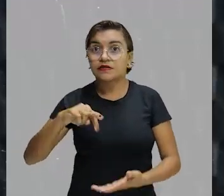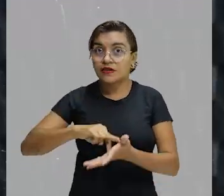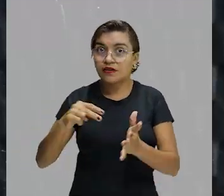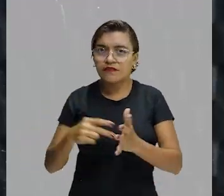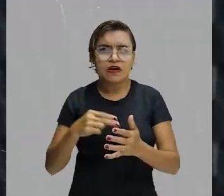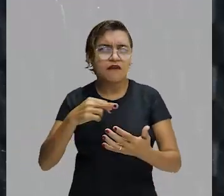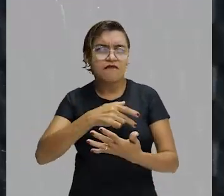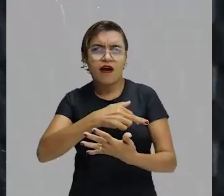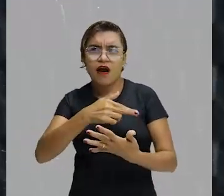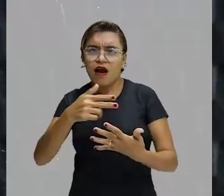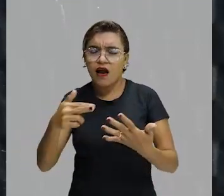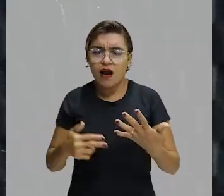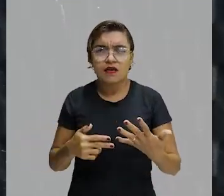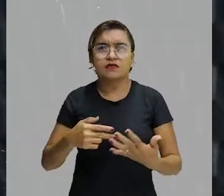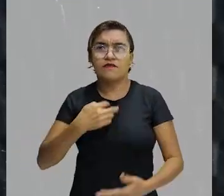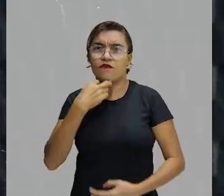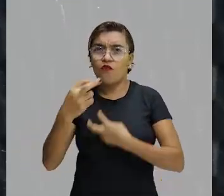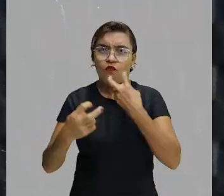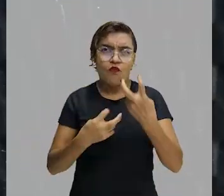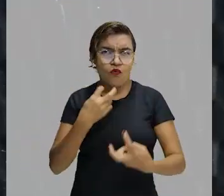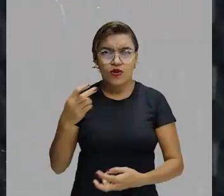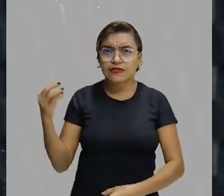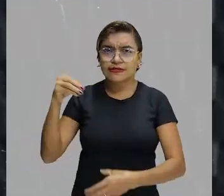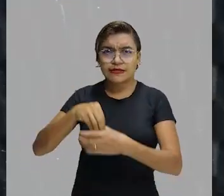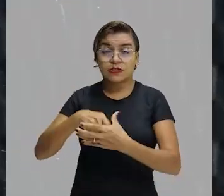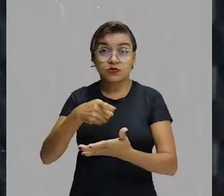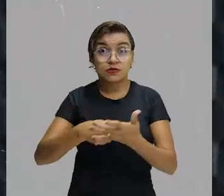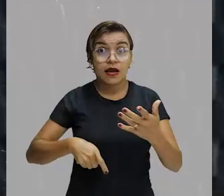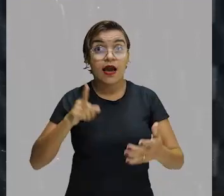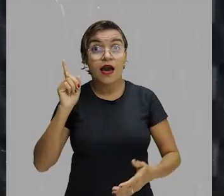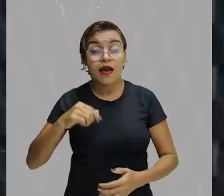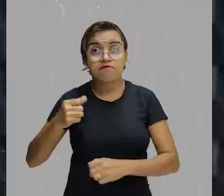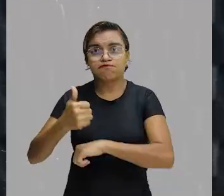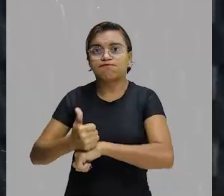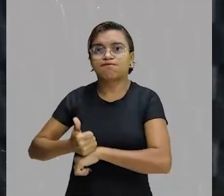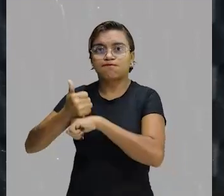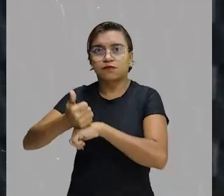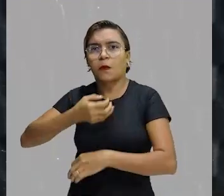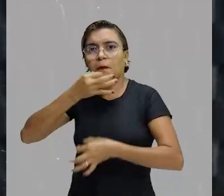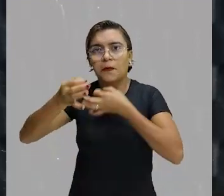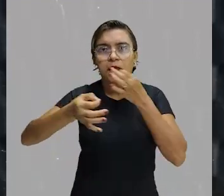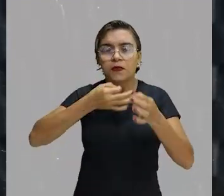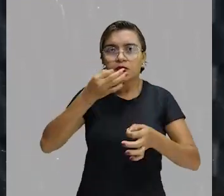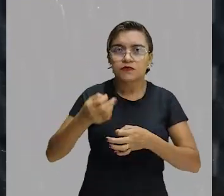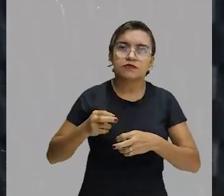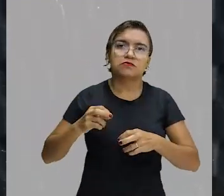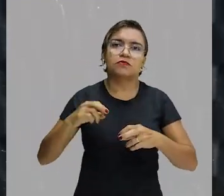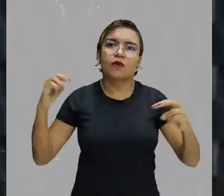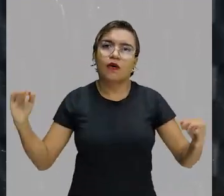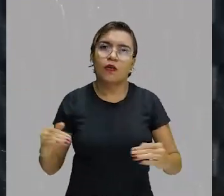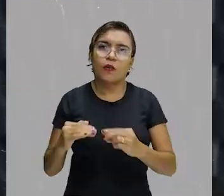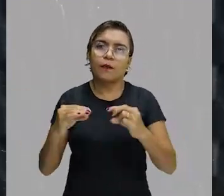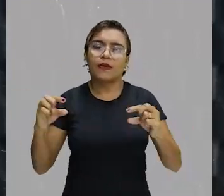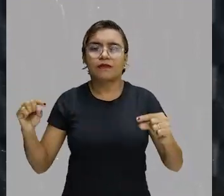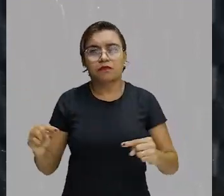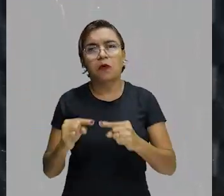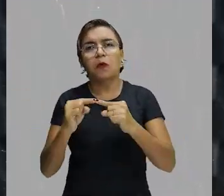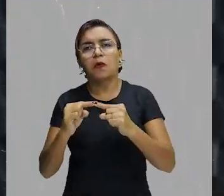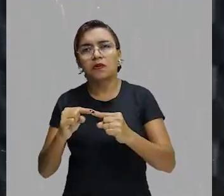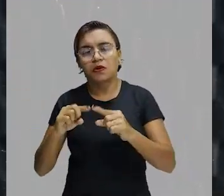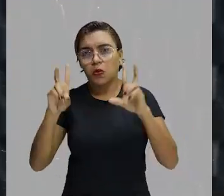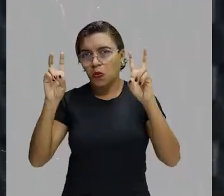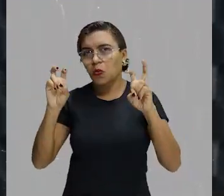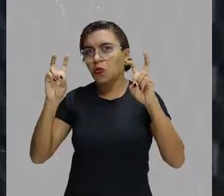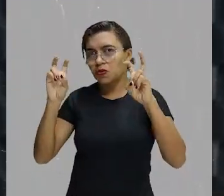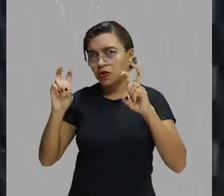longo do texto. E que vozes são essas? São opiniões de especialistas, de acordo com o tema que está sendo debatido.